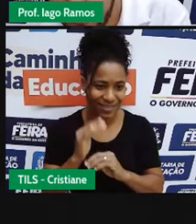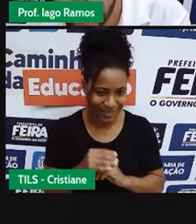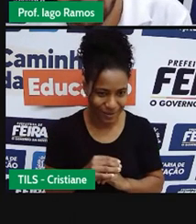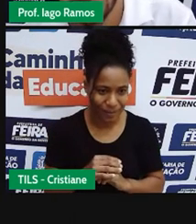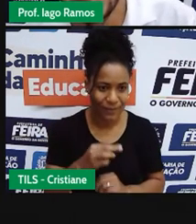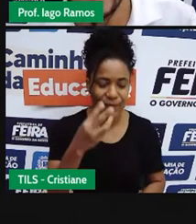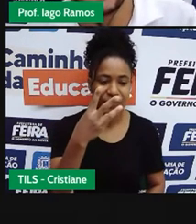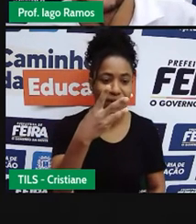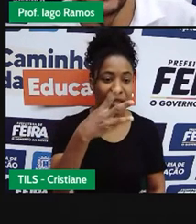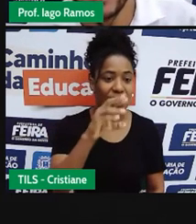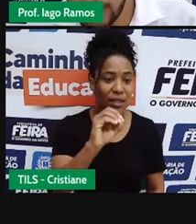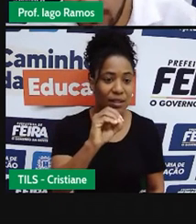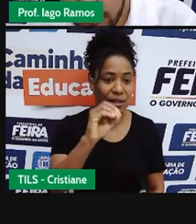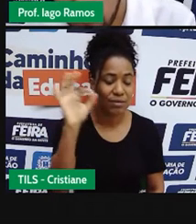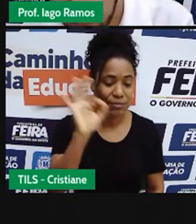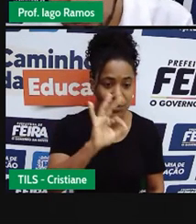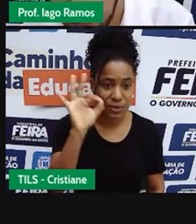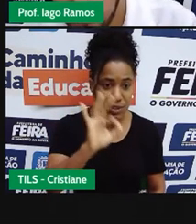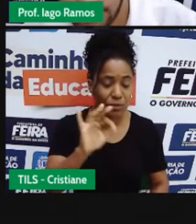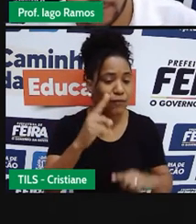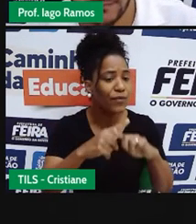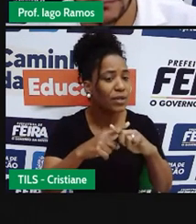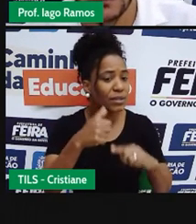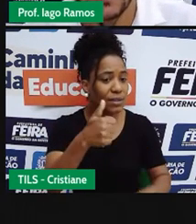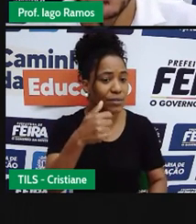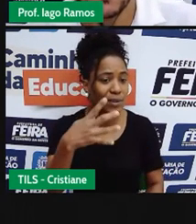$144,00.